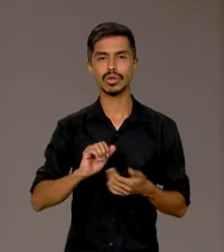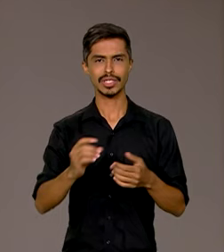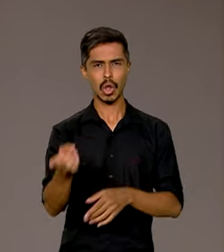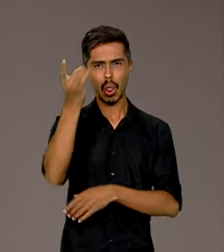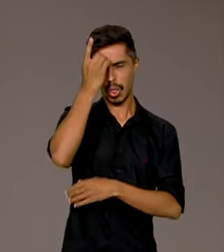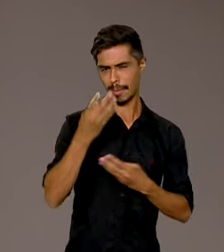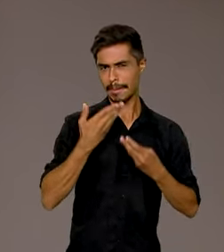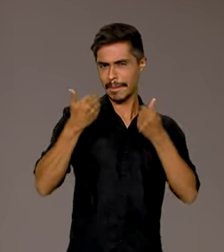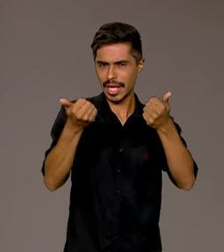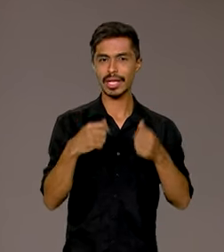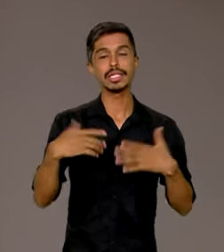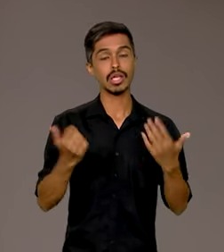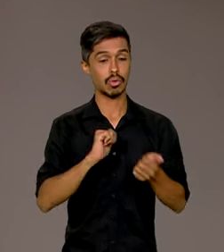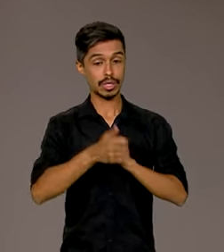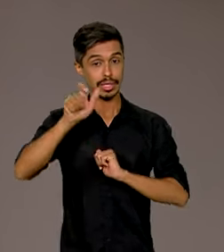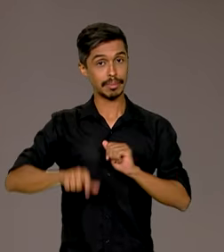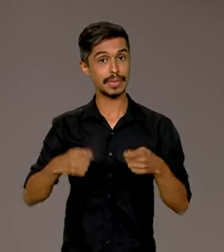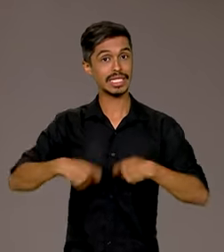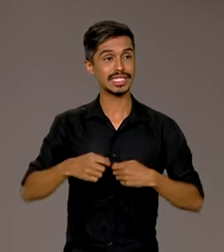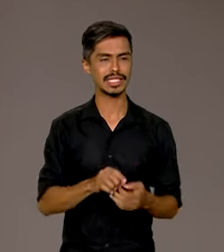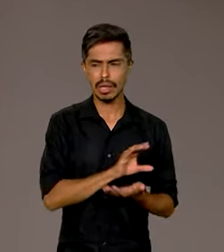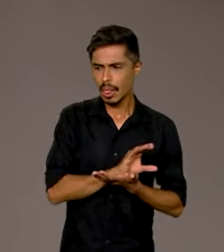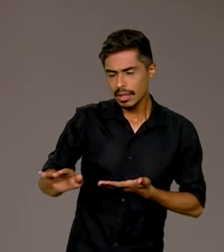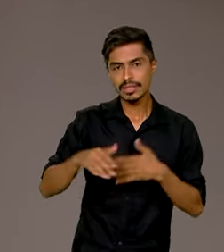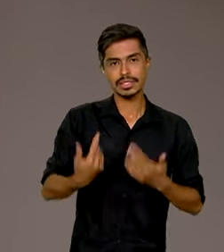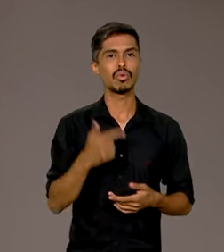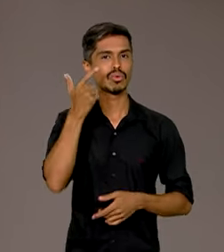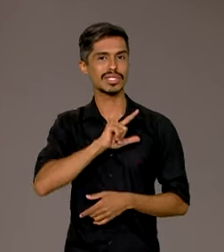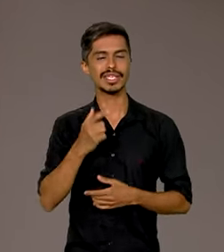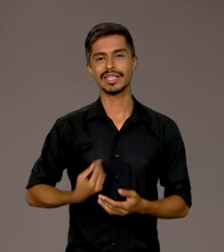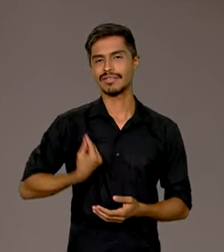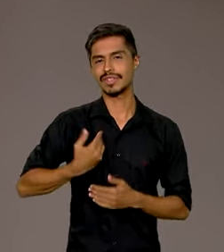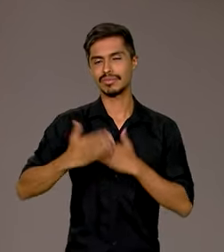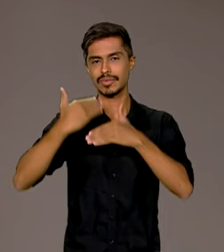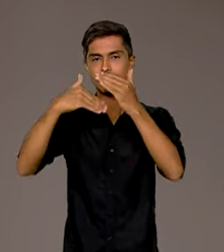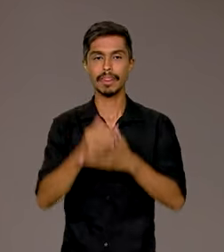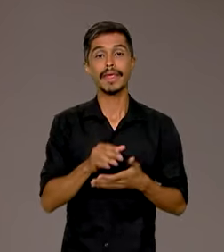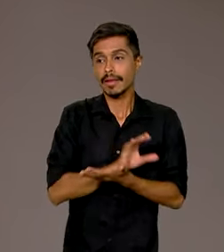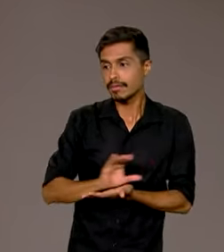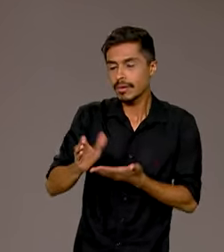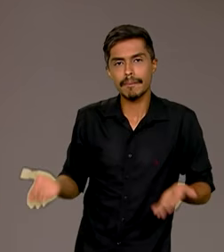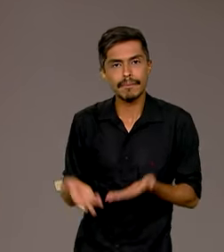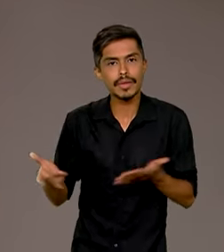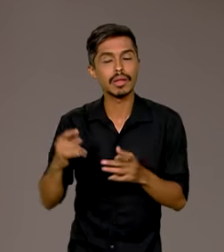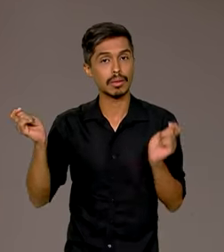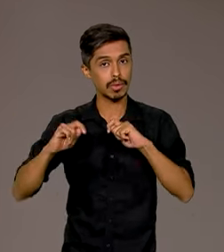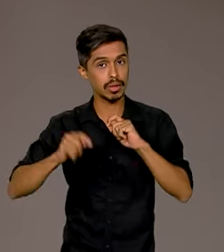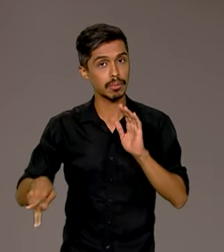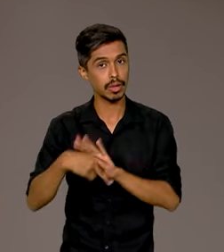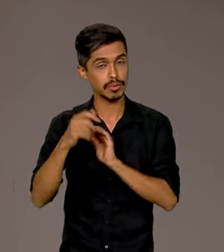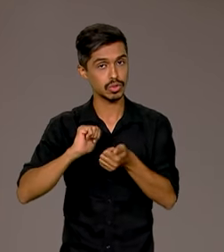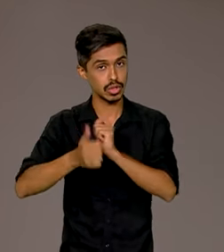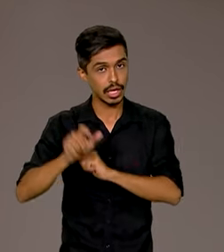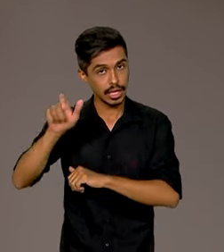destaca, o atleta precisa buscar patrocínio para construir uma carreira. E para incentivar o desenvolvimento potencial dos atletas,